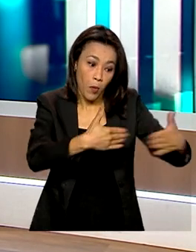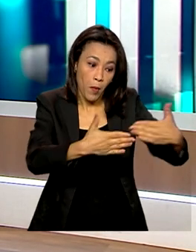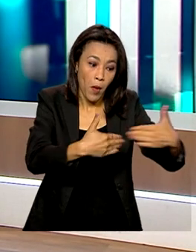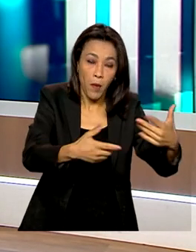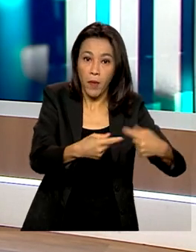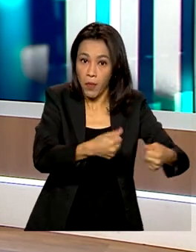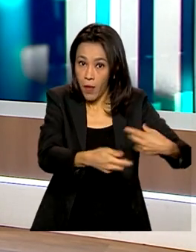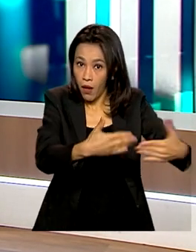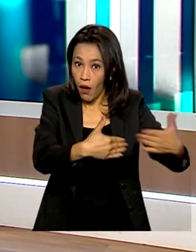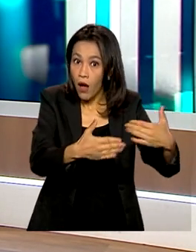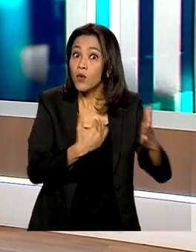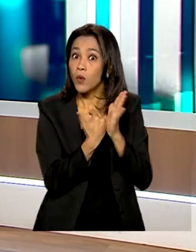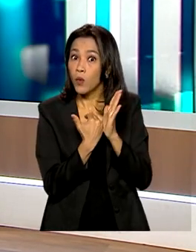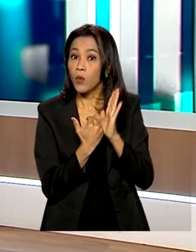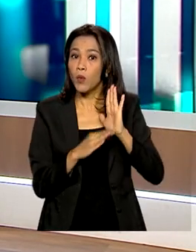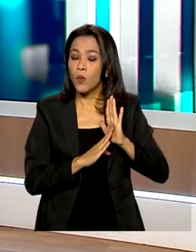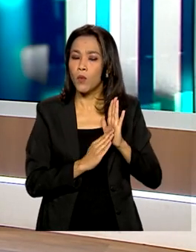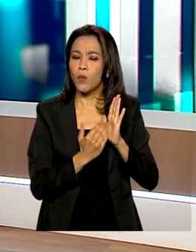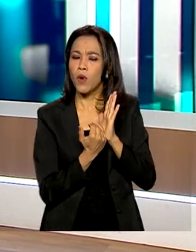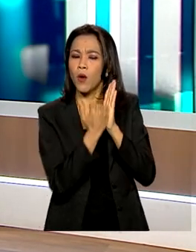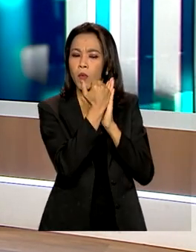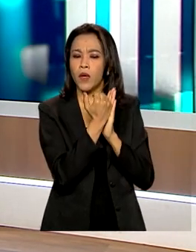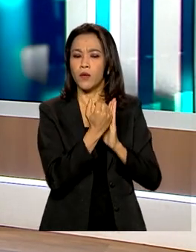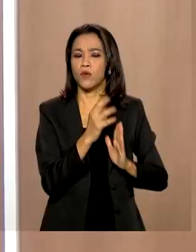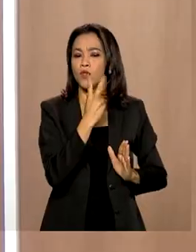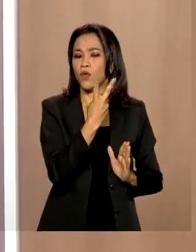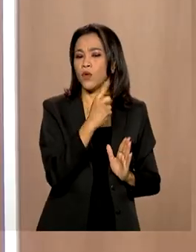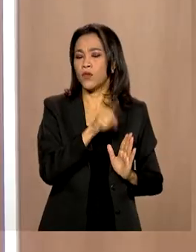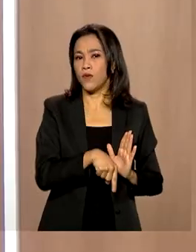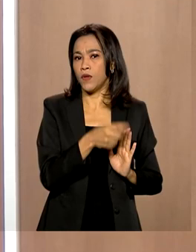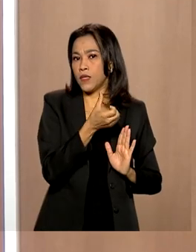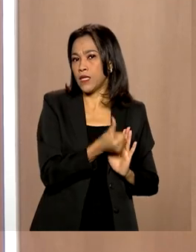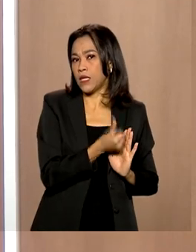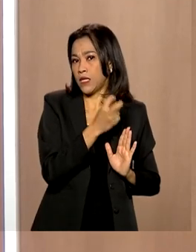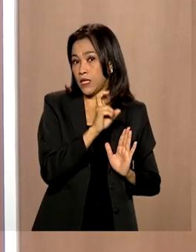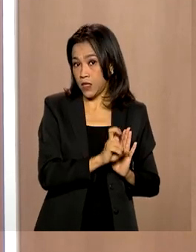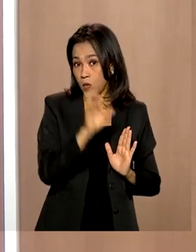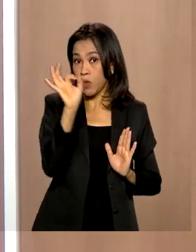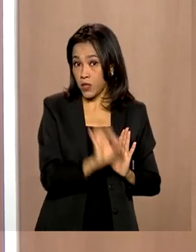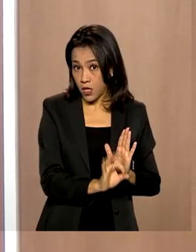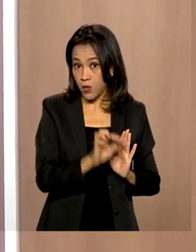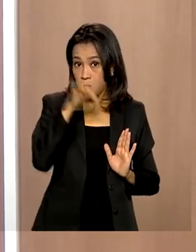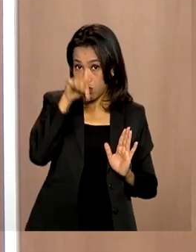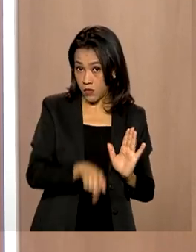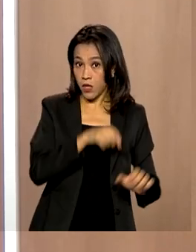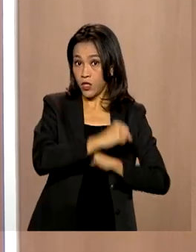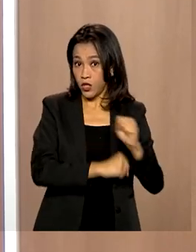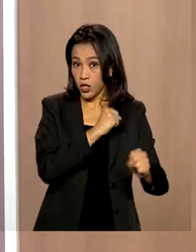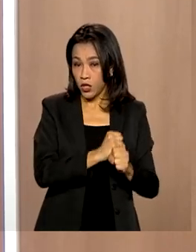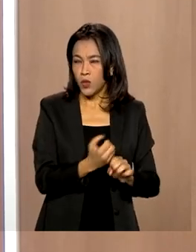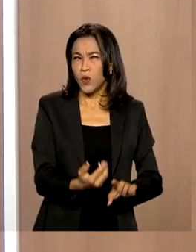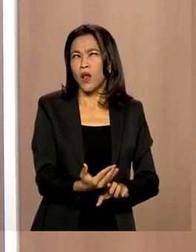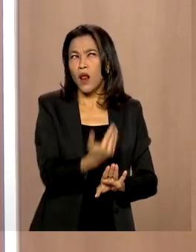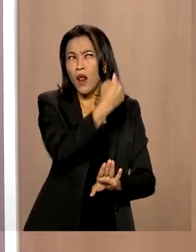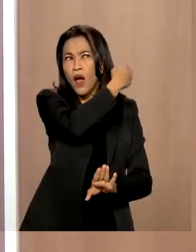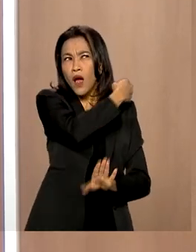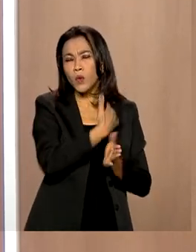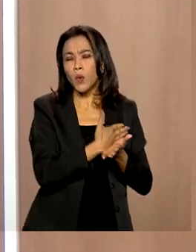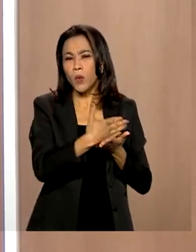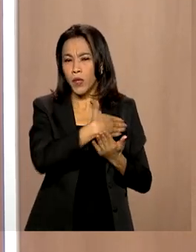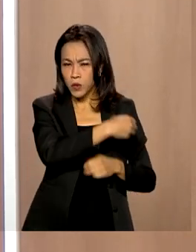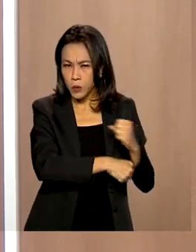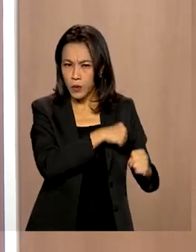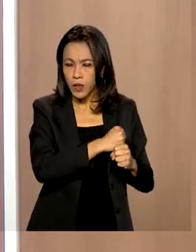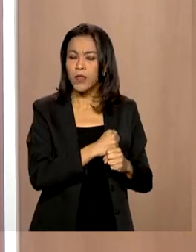prevendo um crescimento de 2,65% para 2022. Lembrando que, no início do ano, a expectativa do mercado